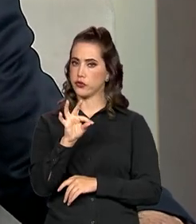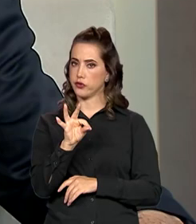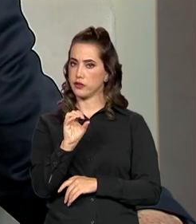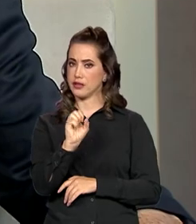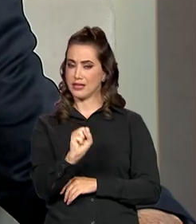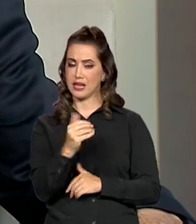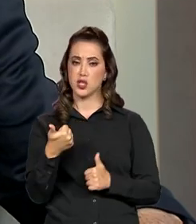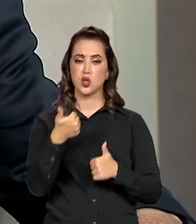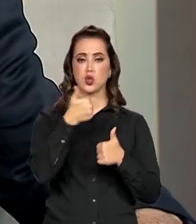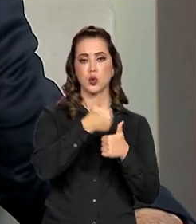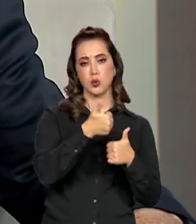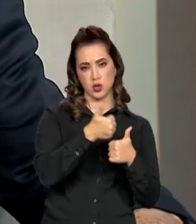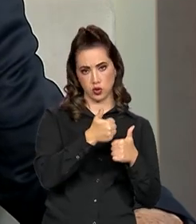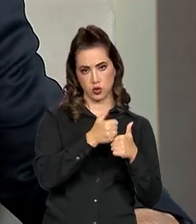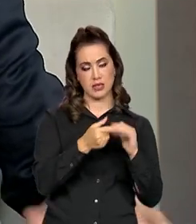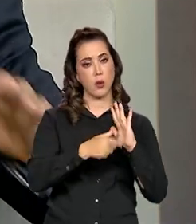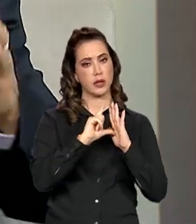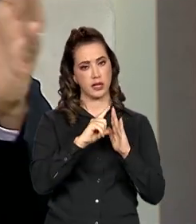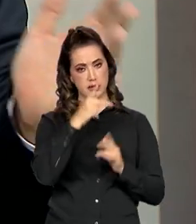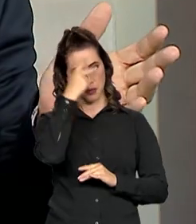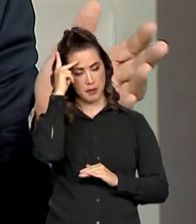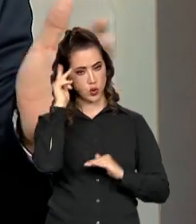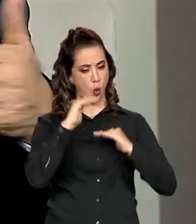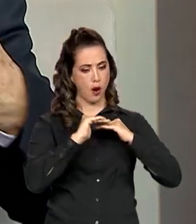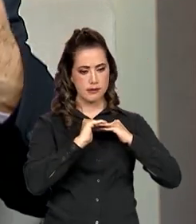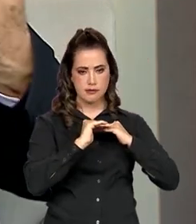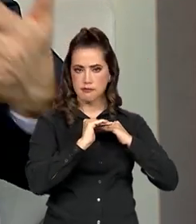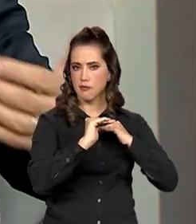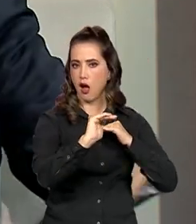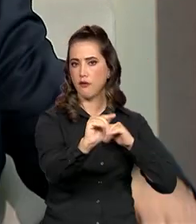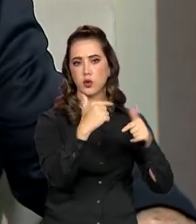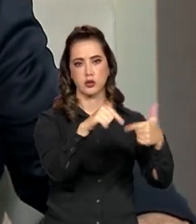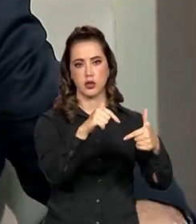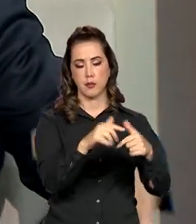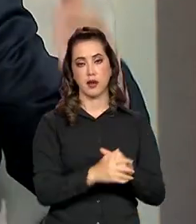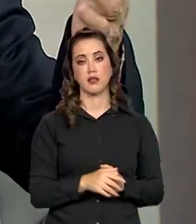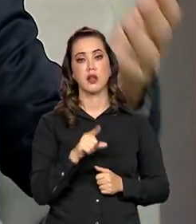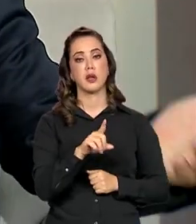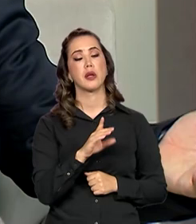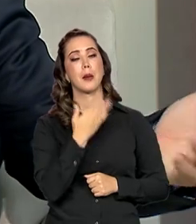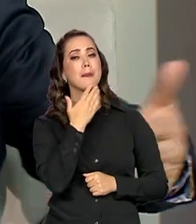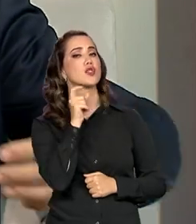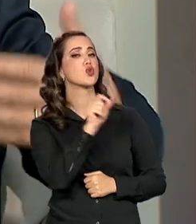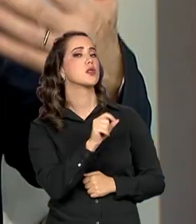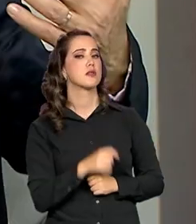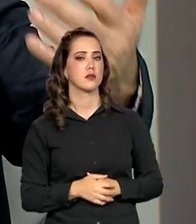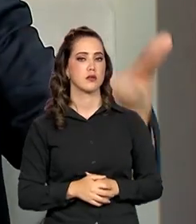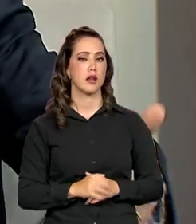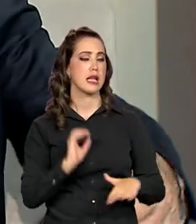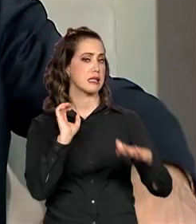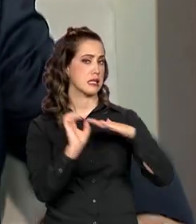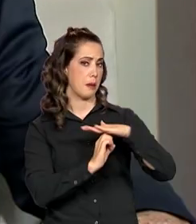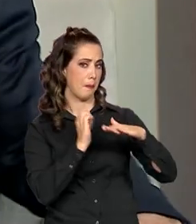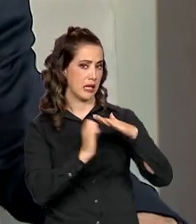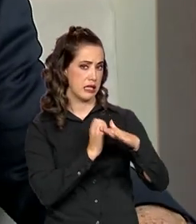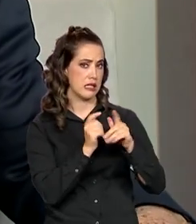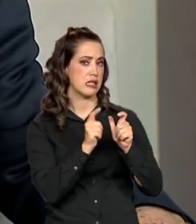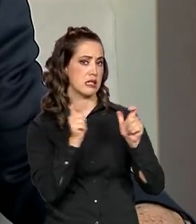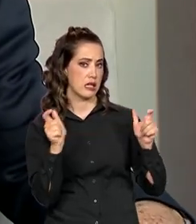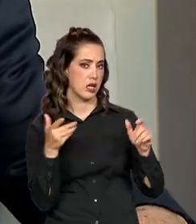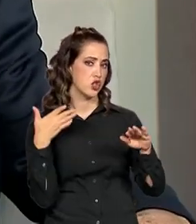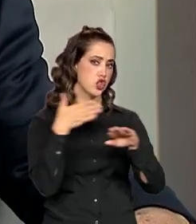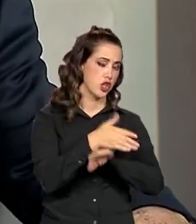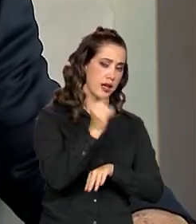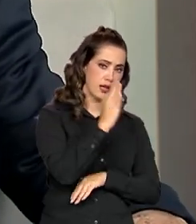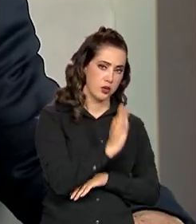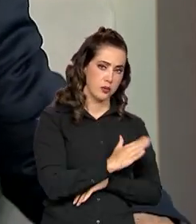substituição à estabilidade do emprego. Então, acaba com a estabilidade. Quem pediu isso? As multinacionais, chegando no Brasil ao décimo